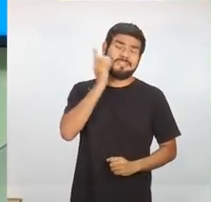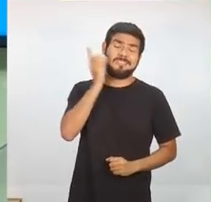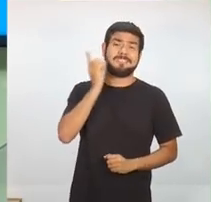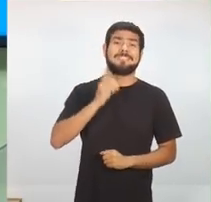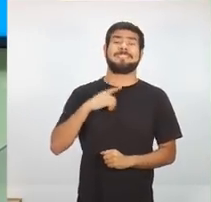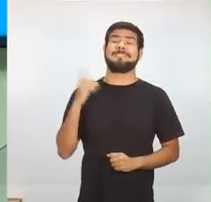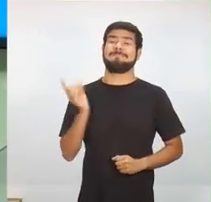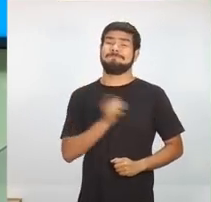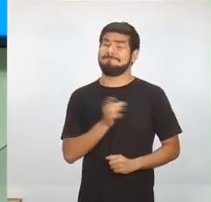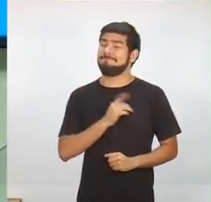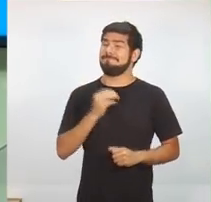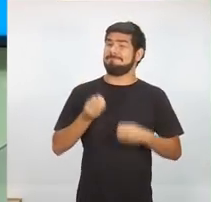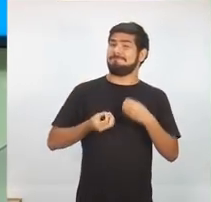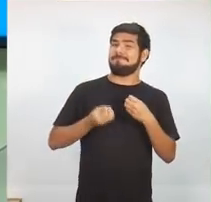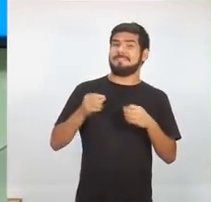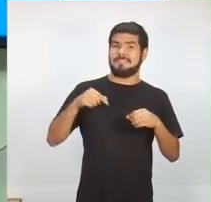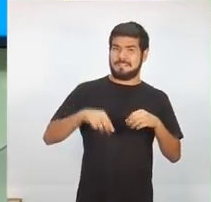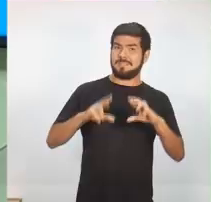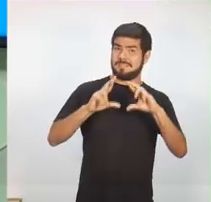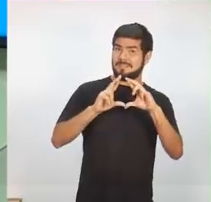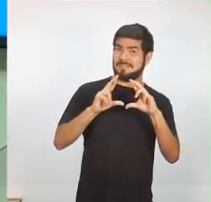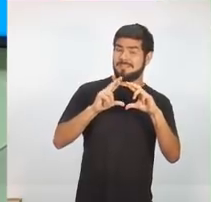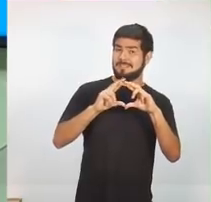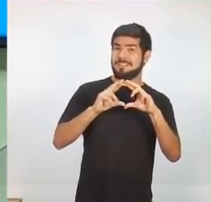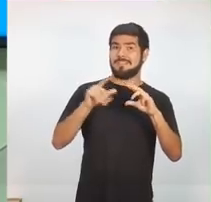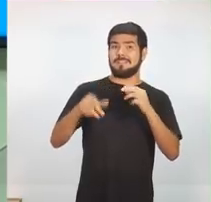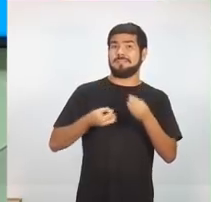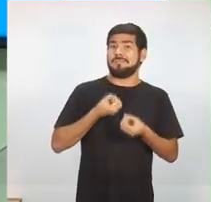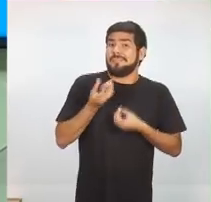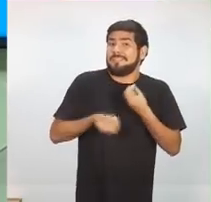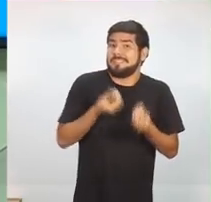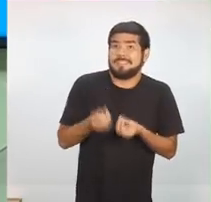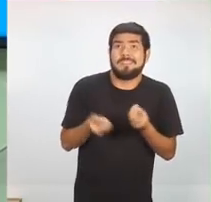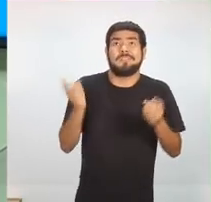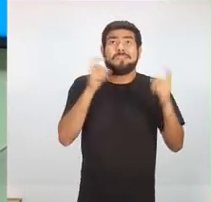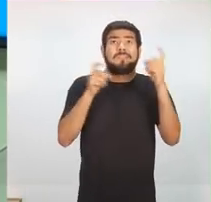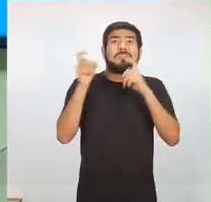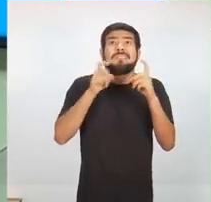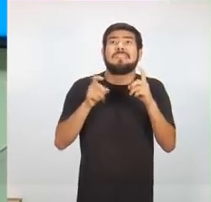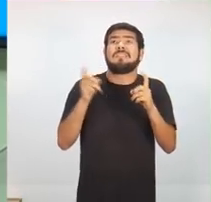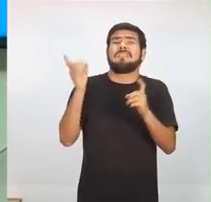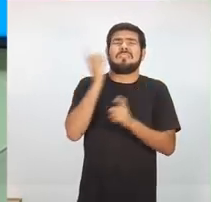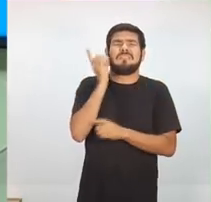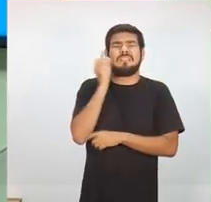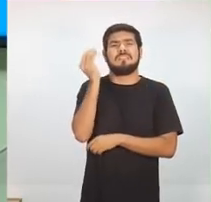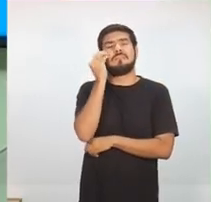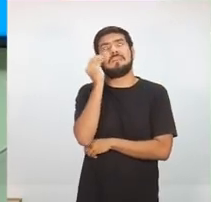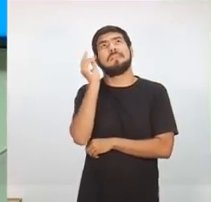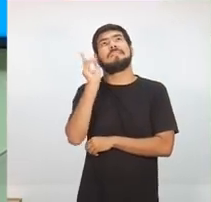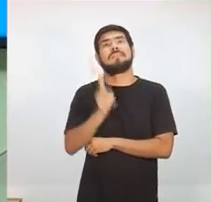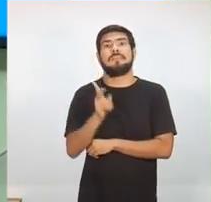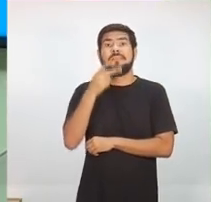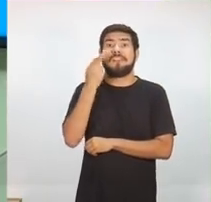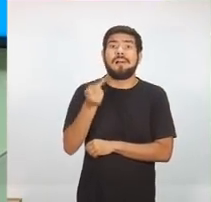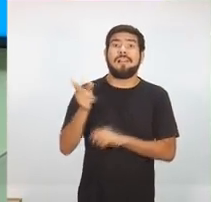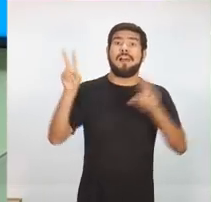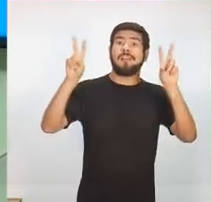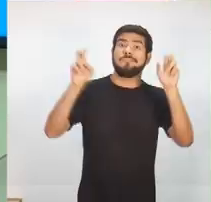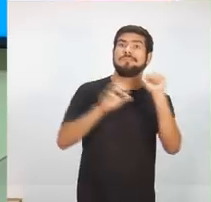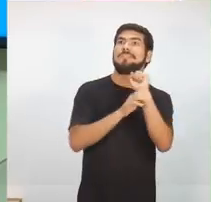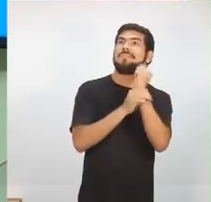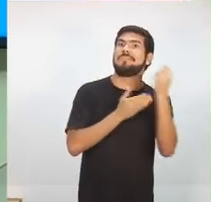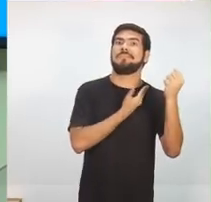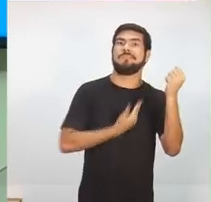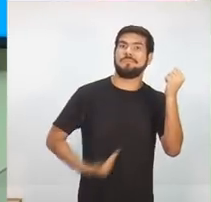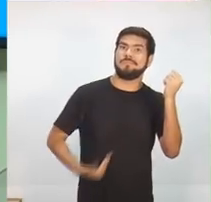aí trazendo muita informação para você, muita preocupação. E aquilo que a gente vê todos os dias, todos os dias a gente fala sobre segurança pública aqui no